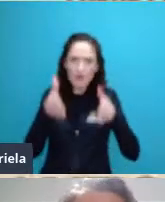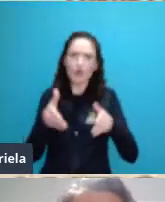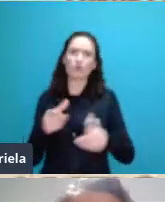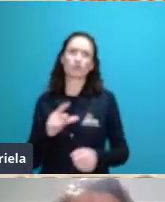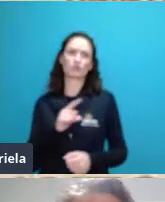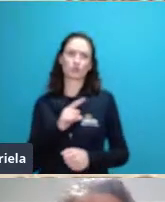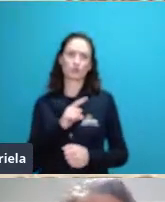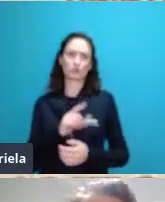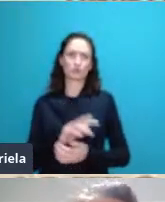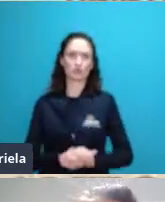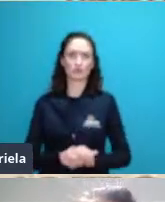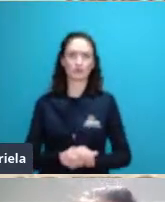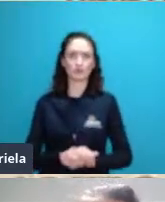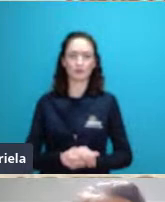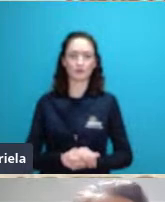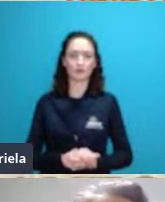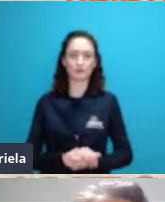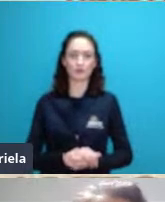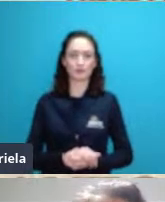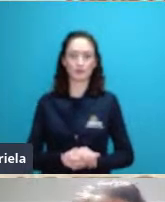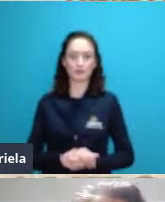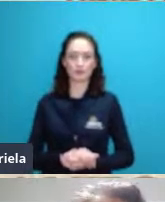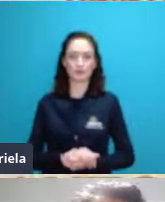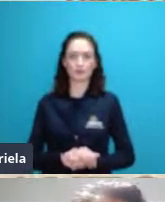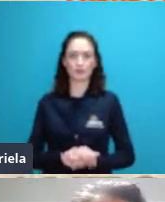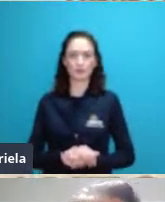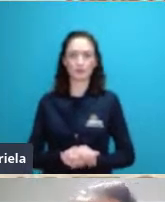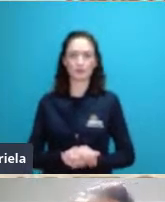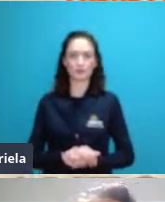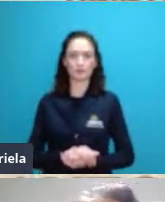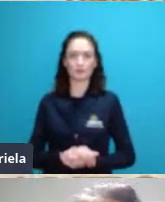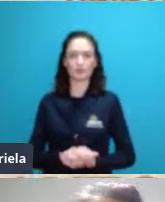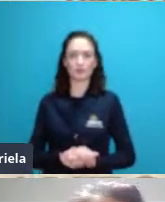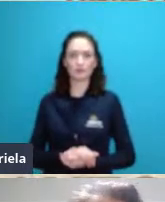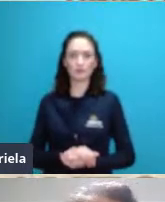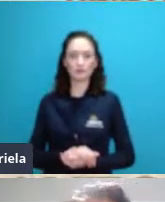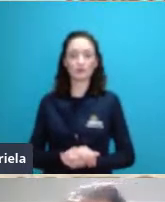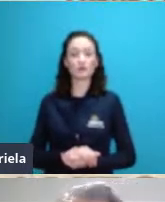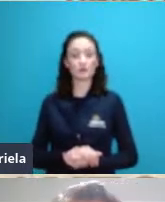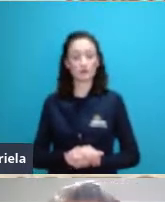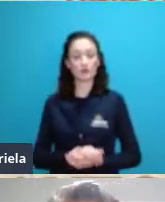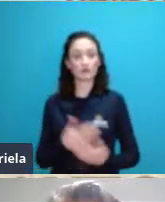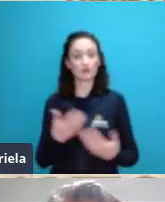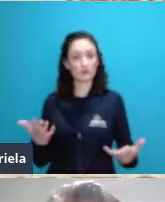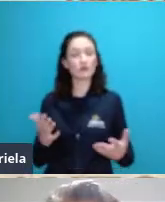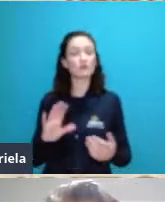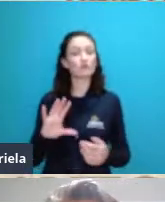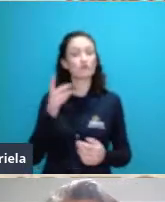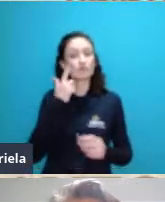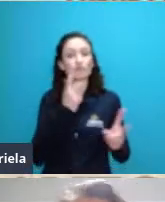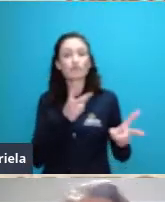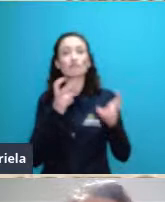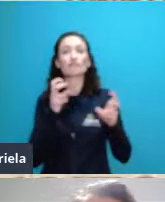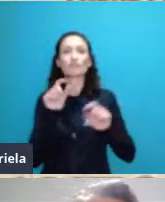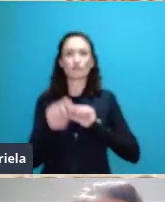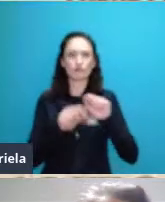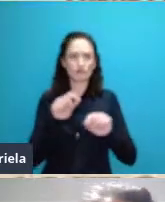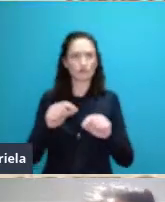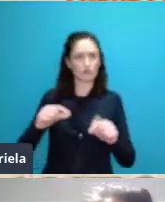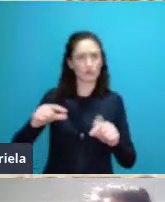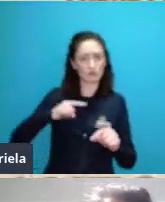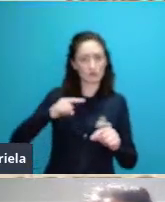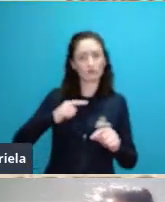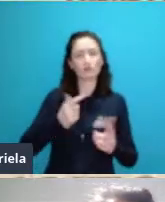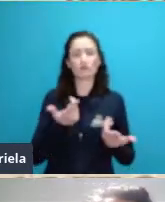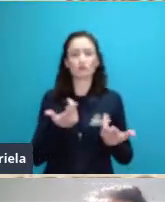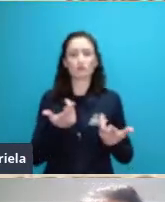acontece porque ao longo dos anos tem aumentado muito o número de extinções das espécies isso é muito preocupante